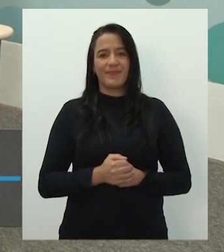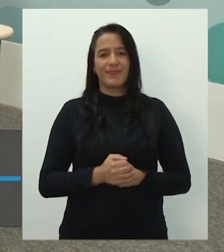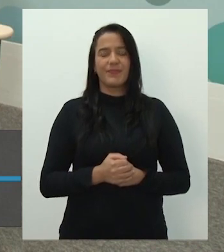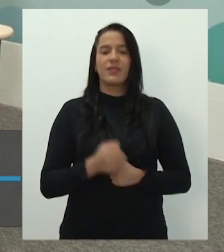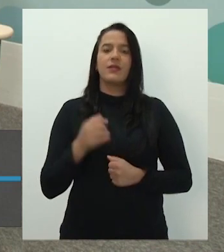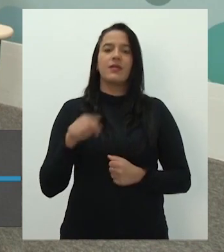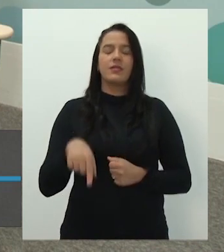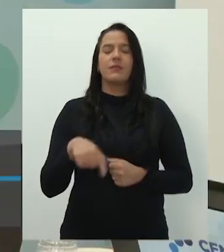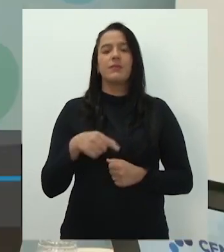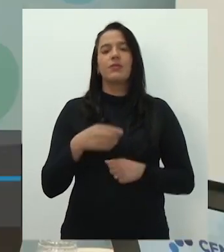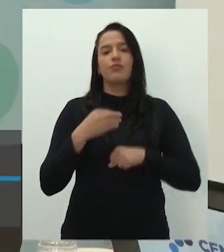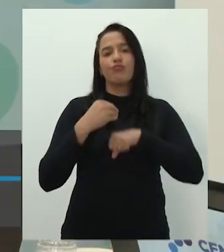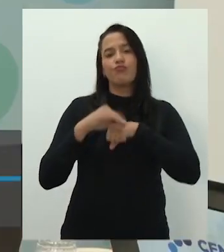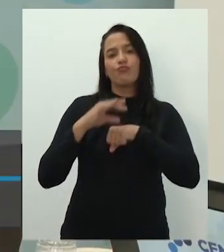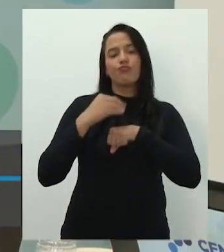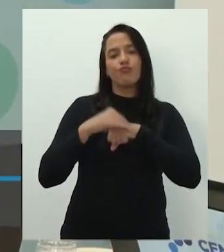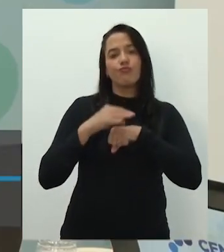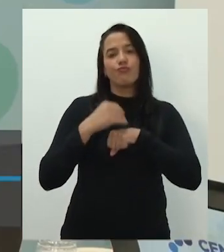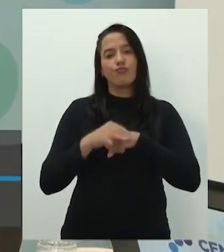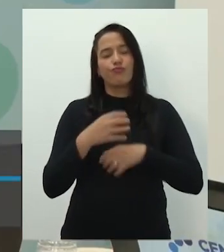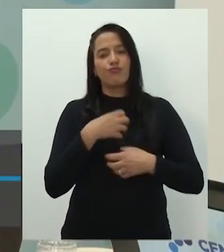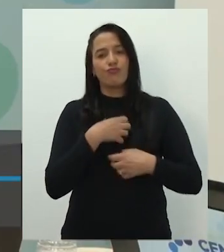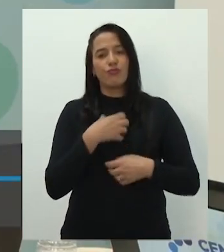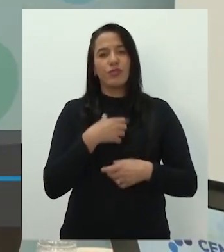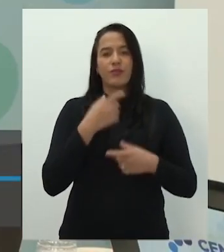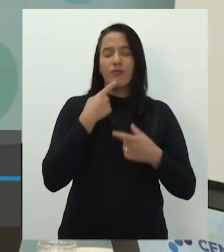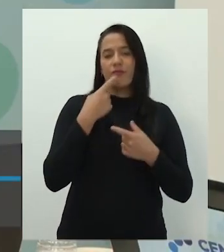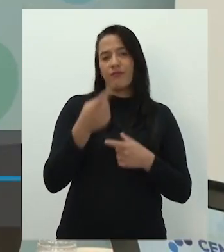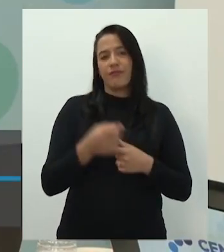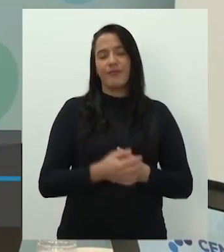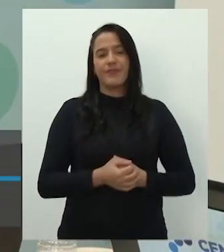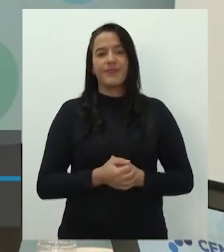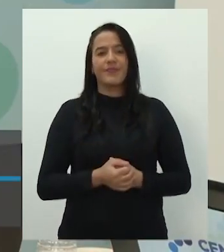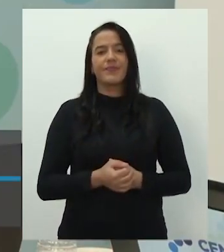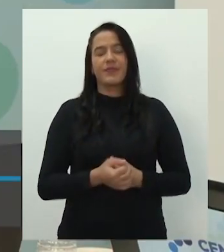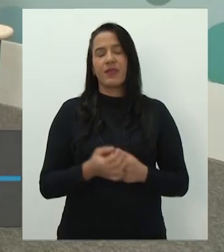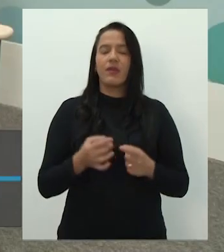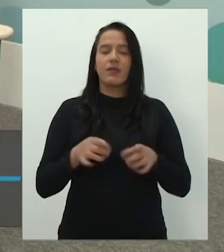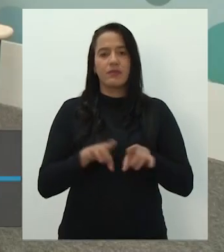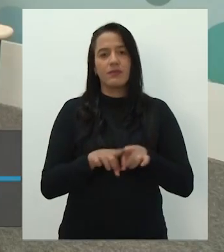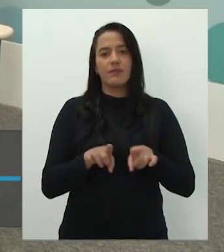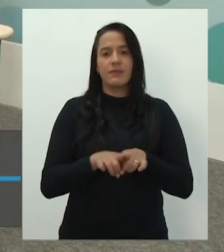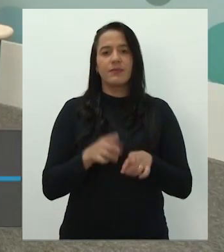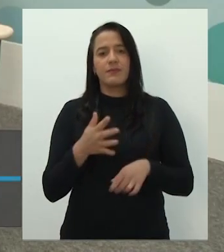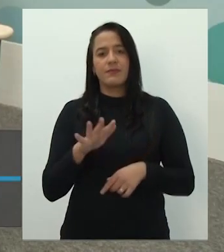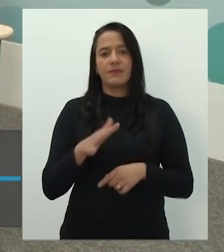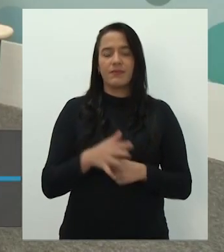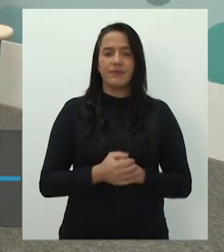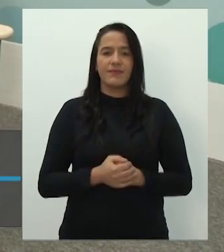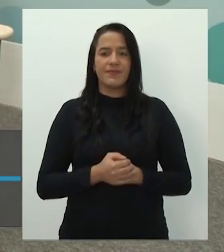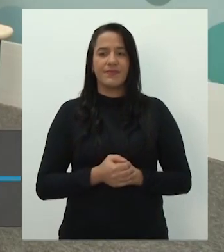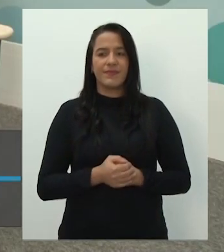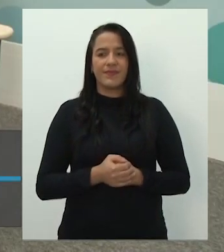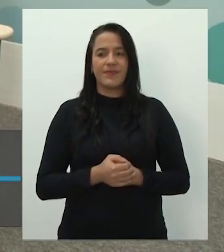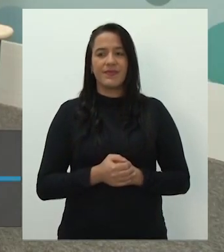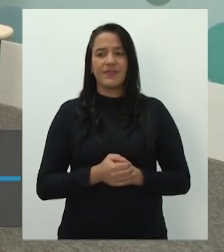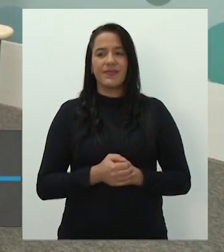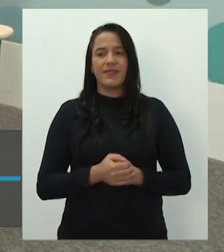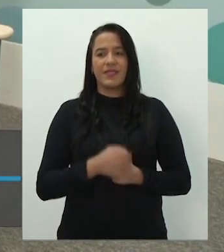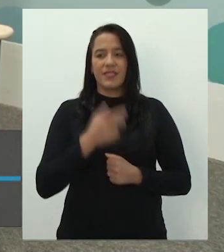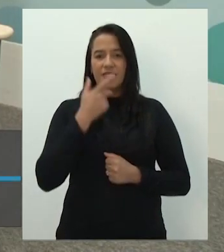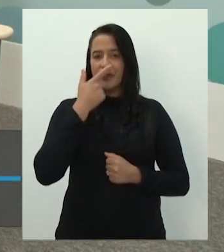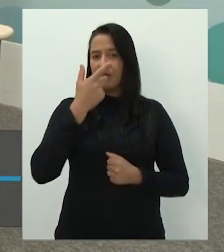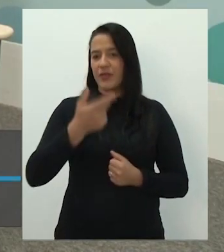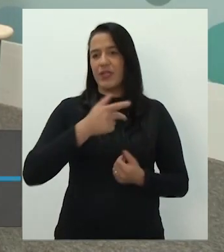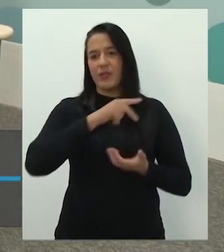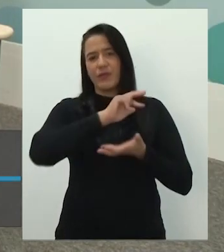a argumentação, o Felipe diz que é a argumentação. Também, também, mas não necessariamente. É engraçado, não é, Mauro, que a gente falou já sobre